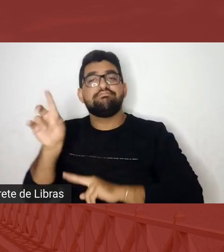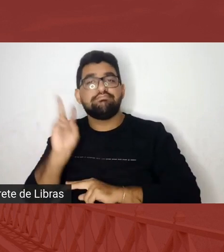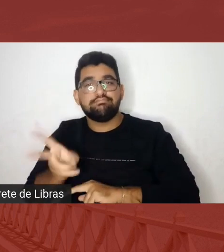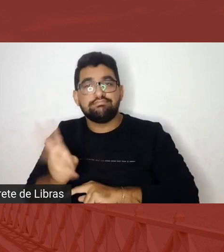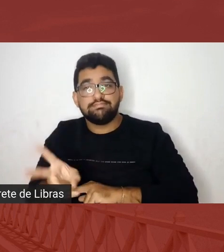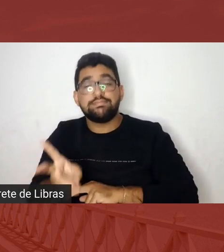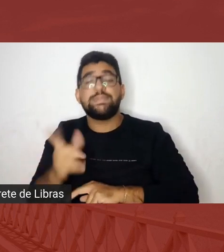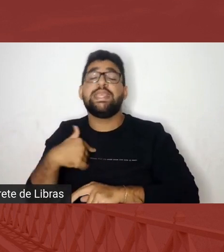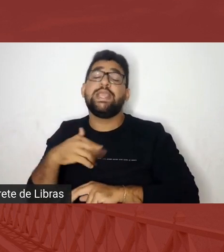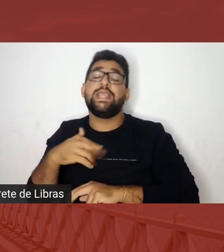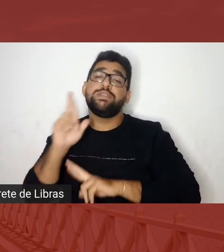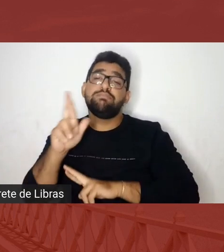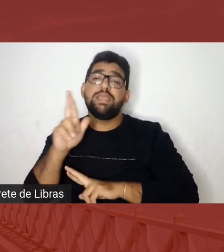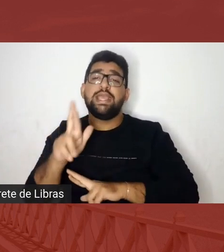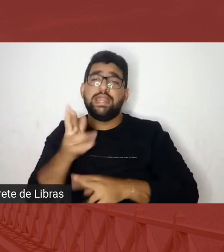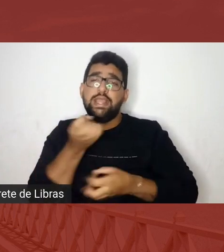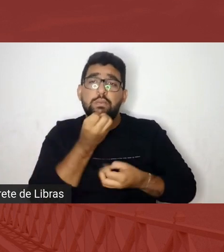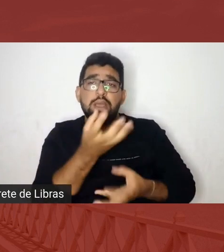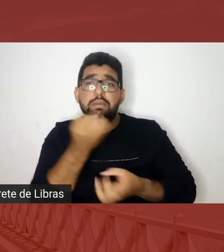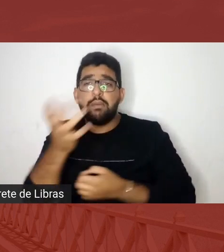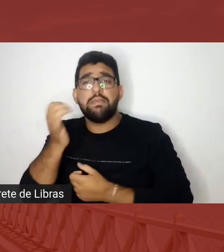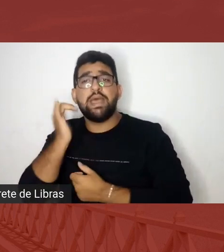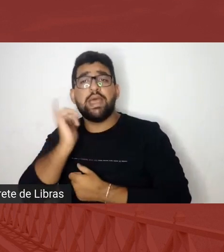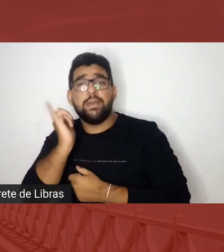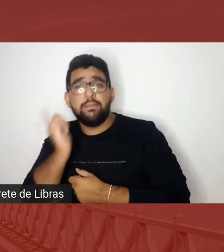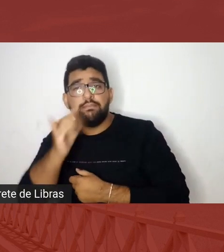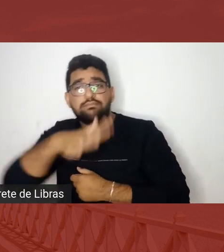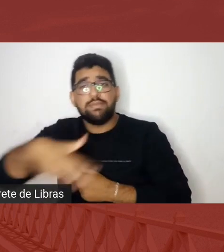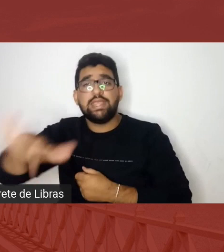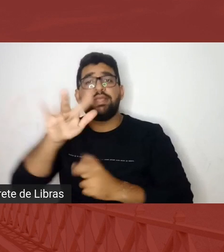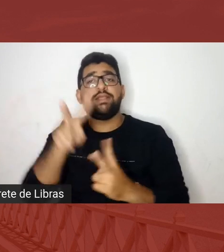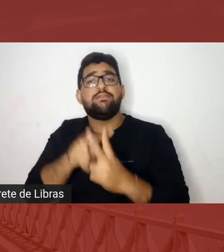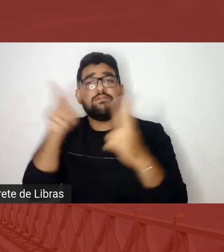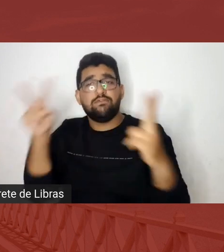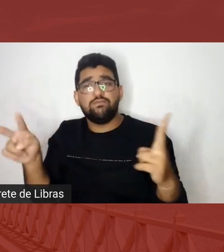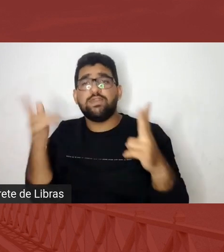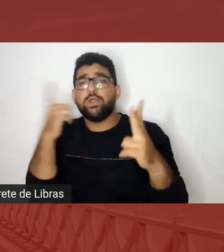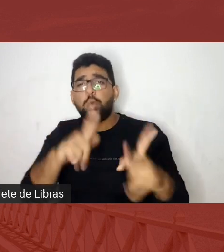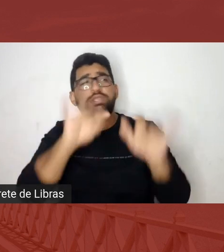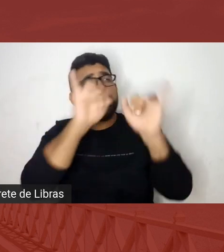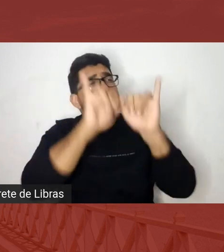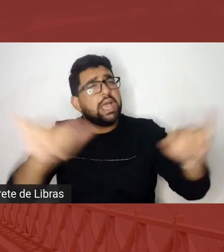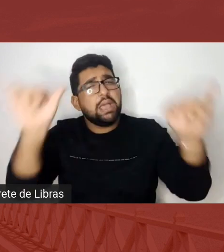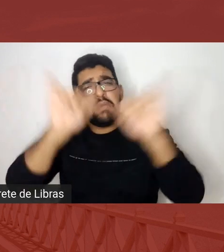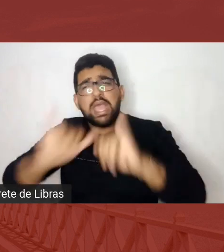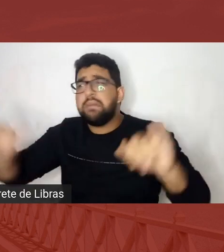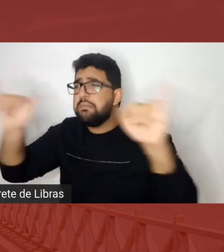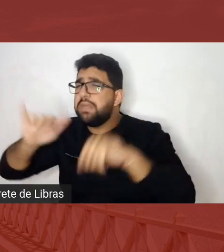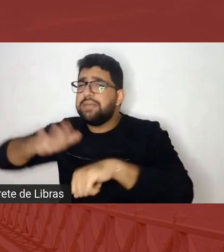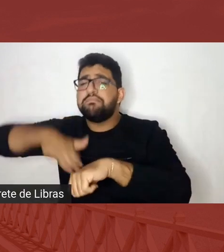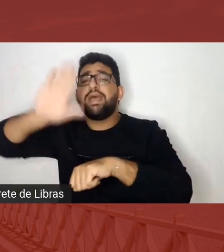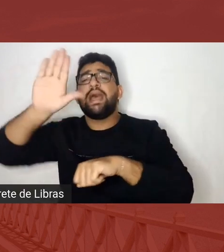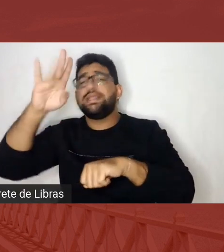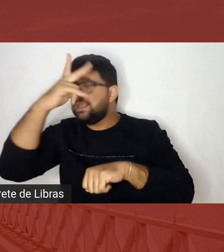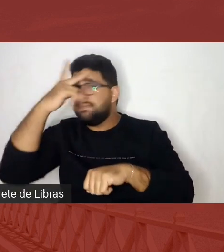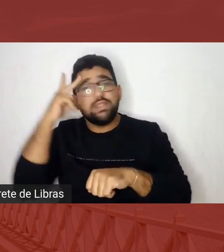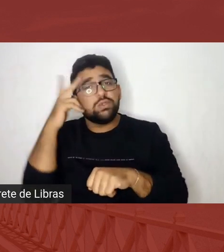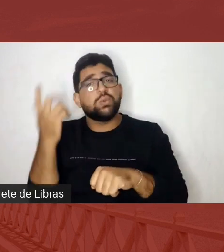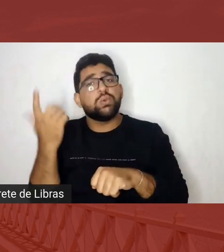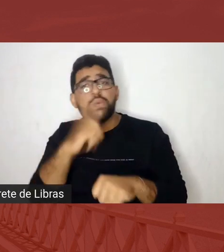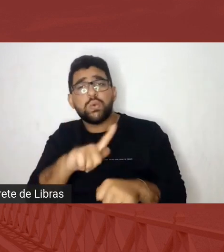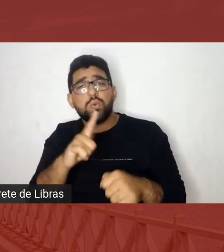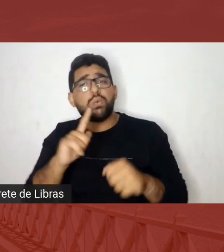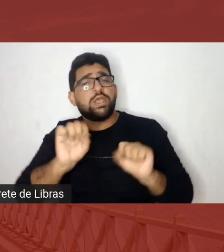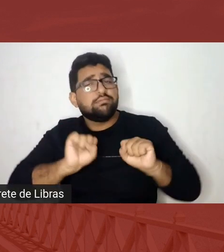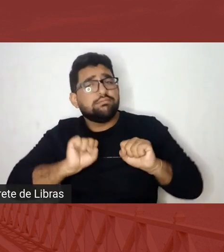palavras lançadas no mundo da internet alcancem outros corações e que as pessoas se dediquem a compreender